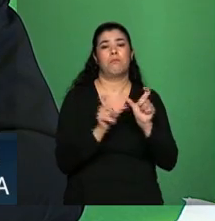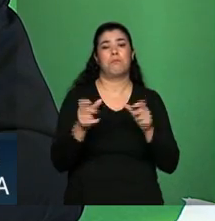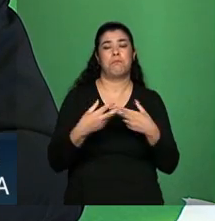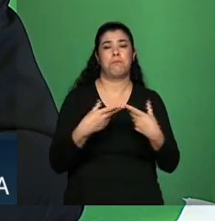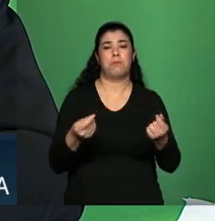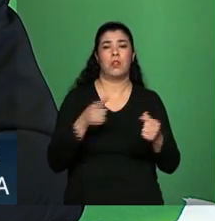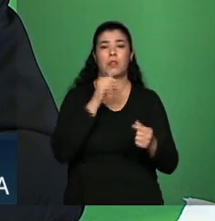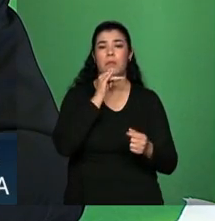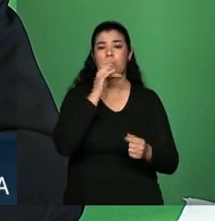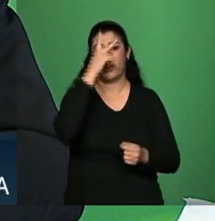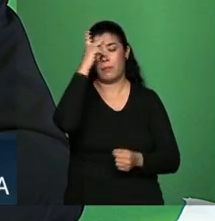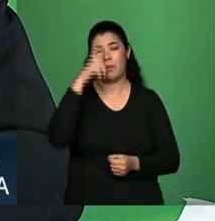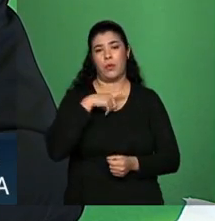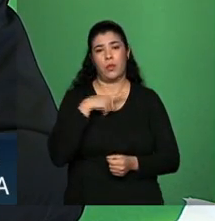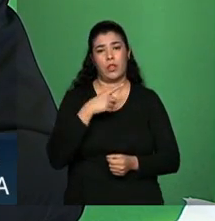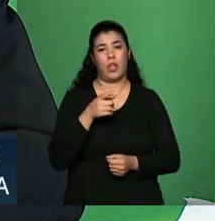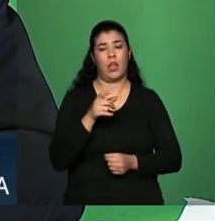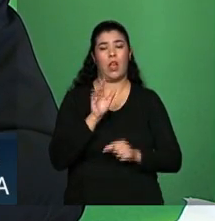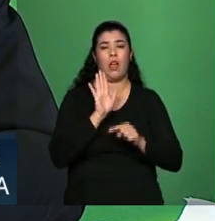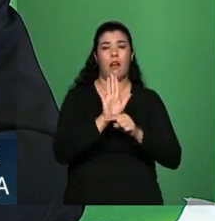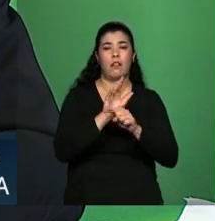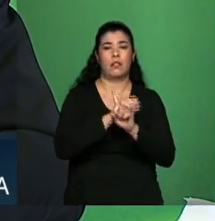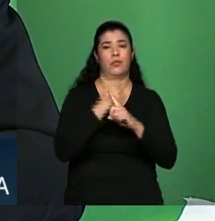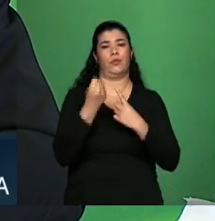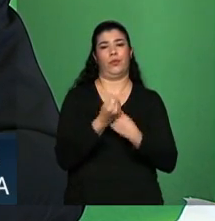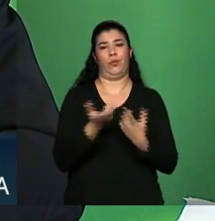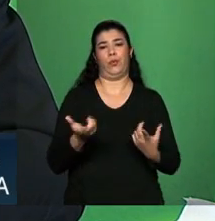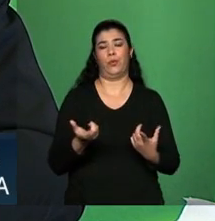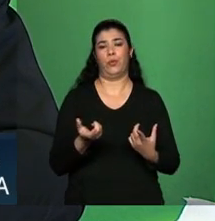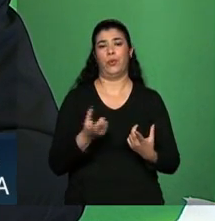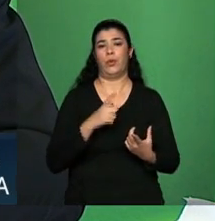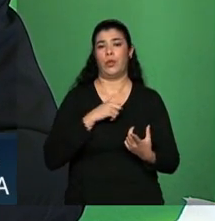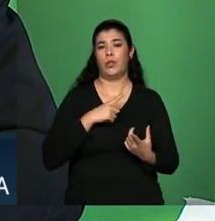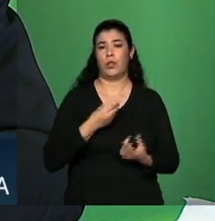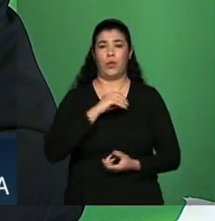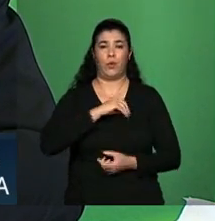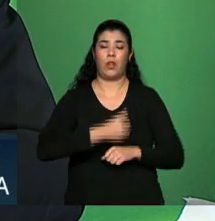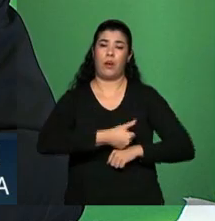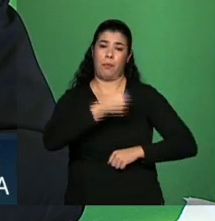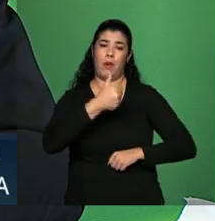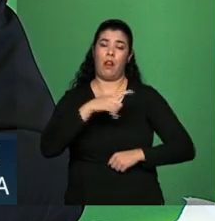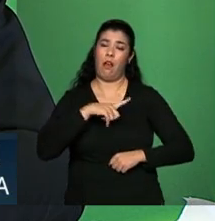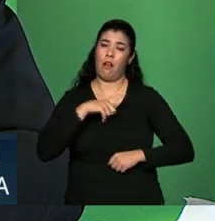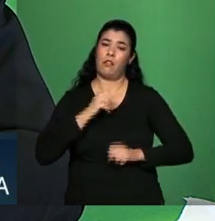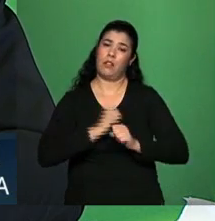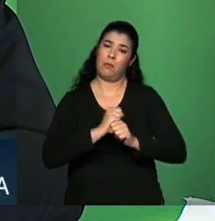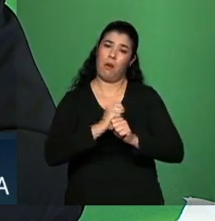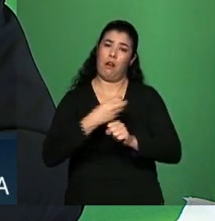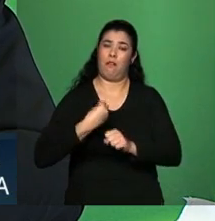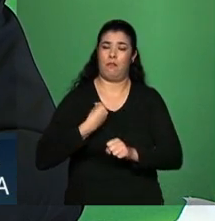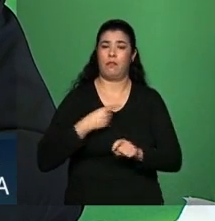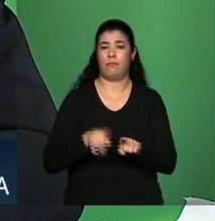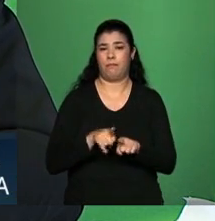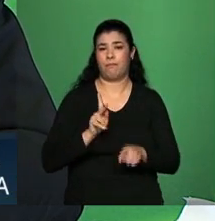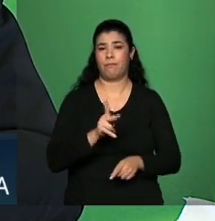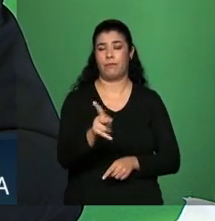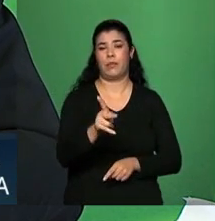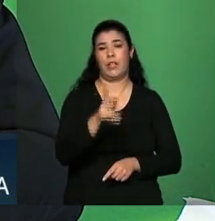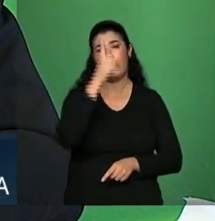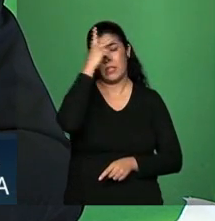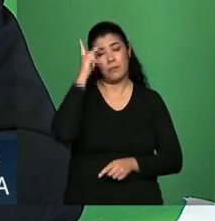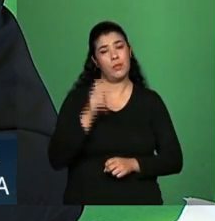mais gente com assistência de saúde, mais gente com nível de renda, etc., você tem muito mais gente que se